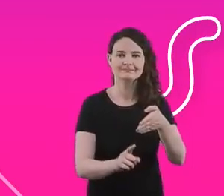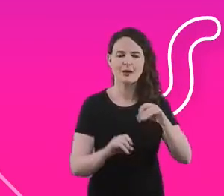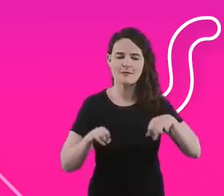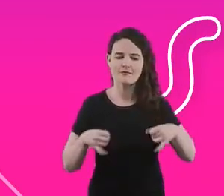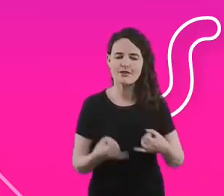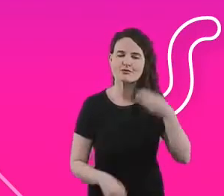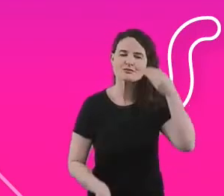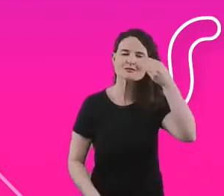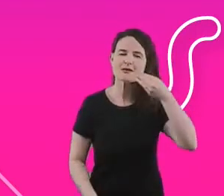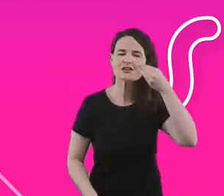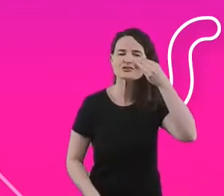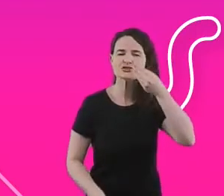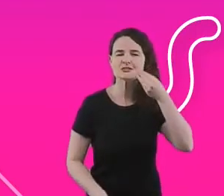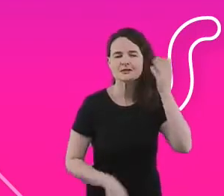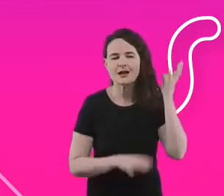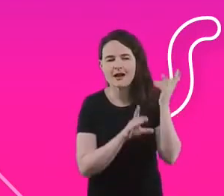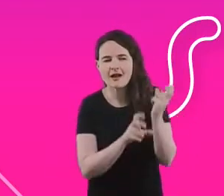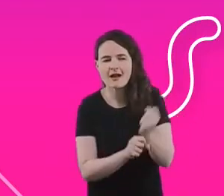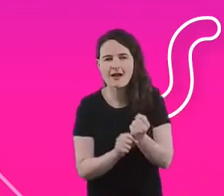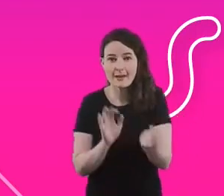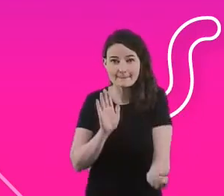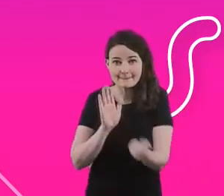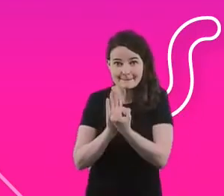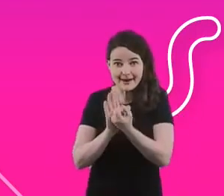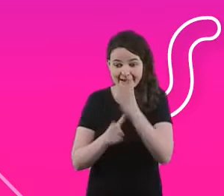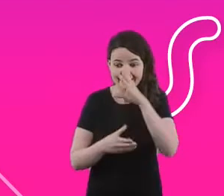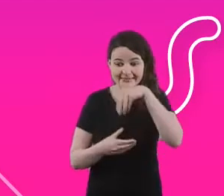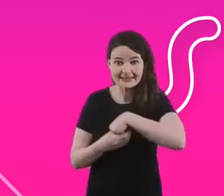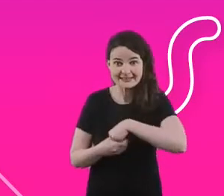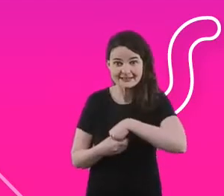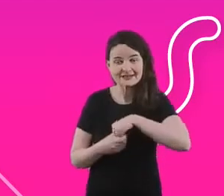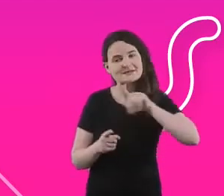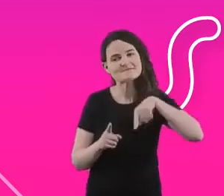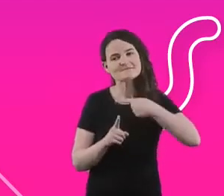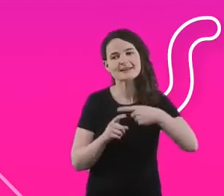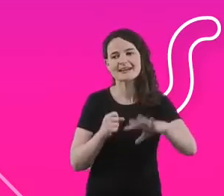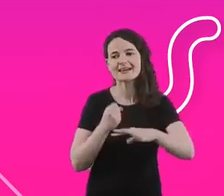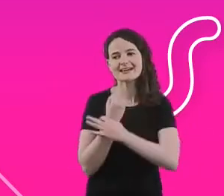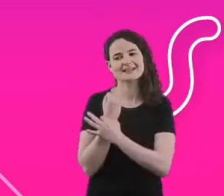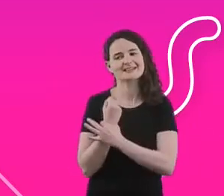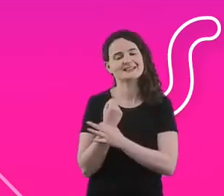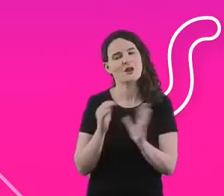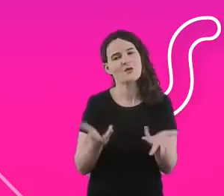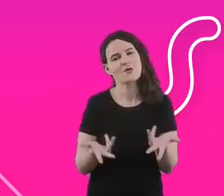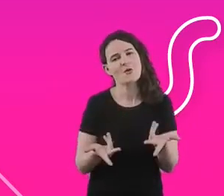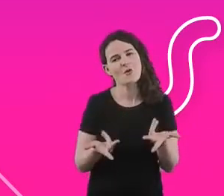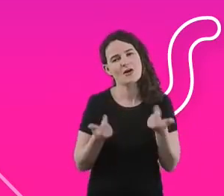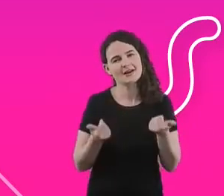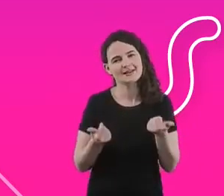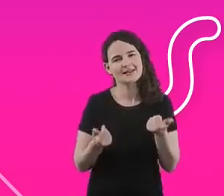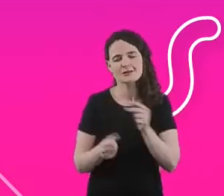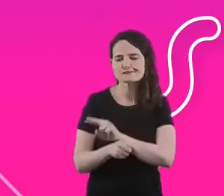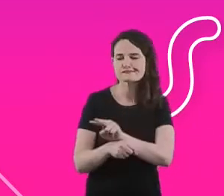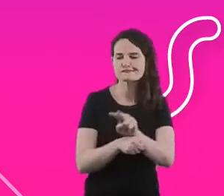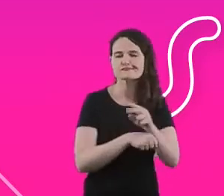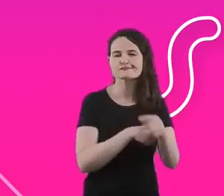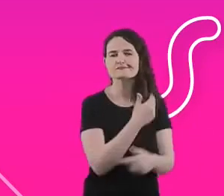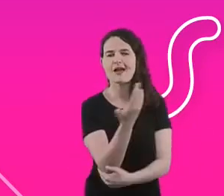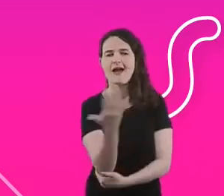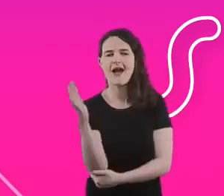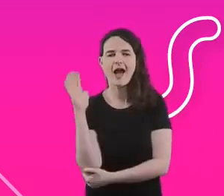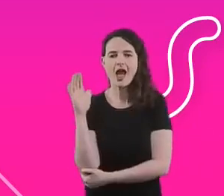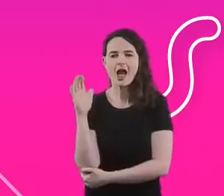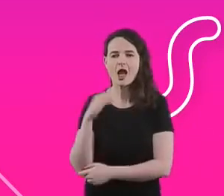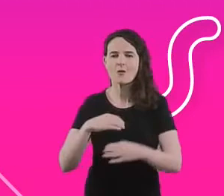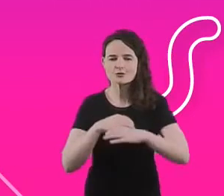desenvolver marcas internamente com essa parte de garantir a disponibilidade de manejo sustentável de água, saneamento para todo mundo,